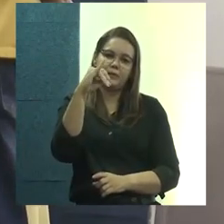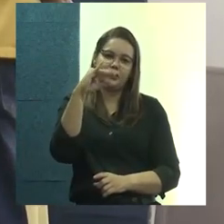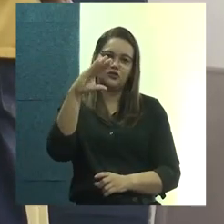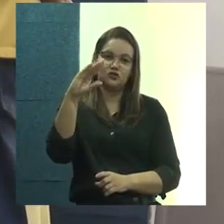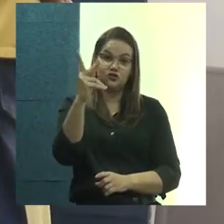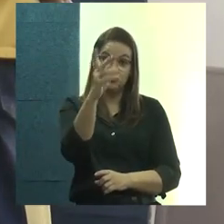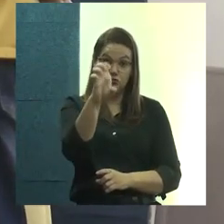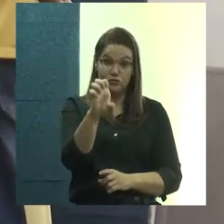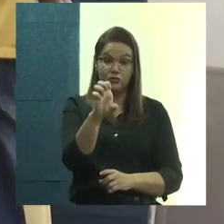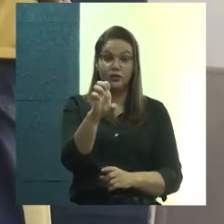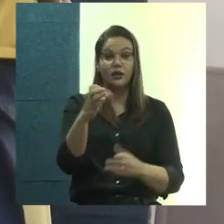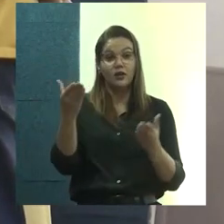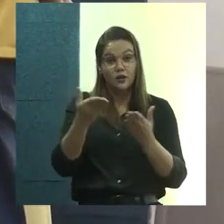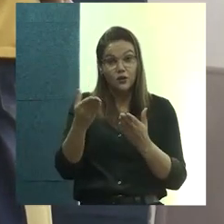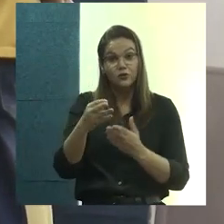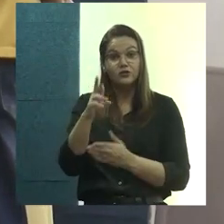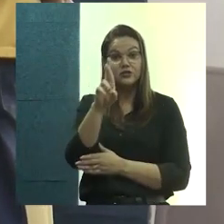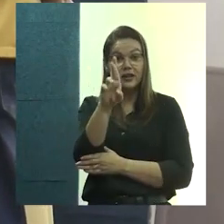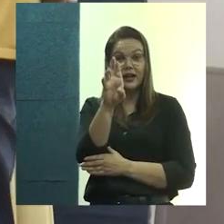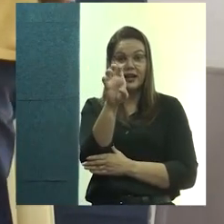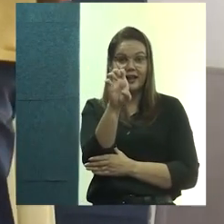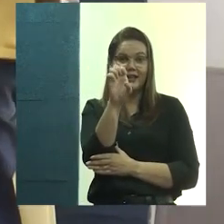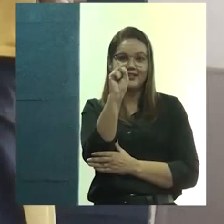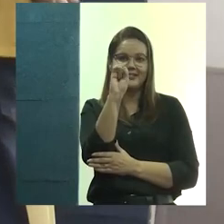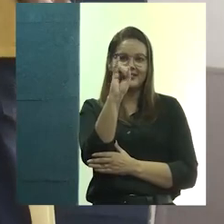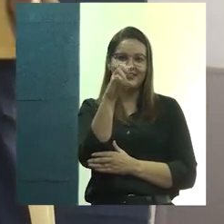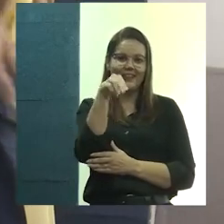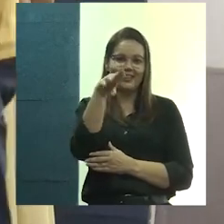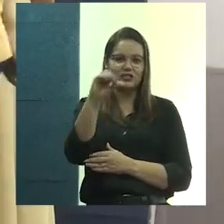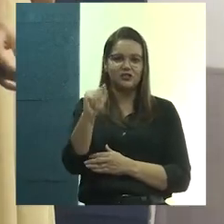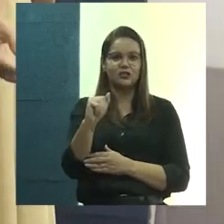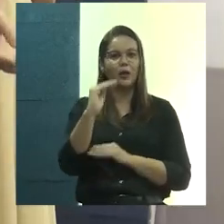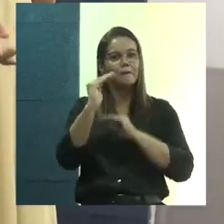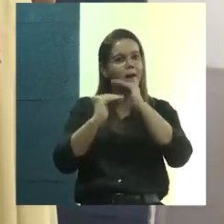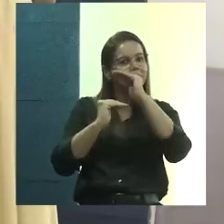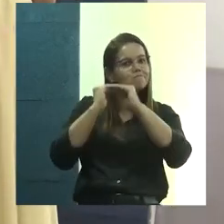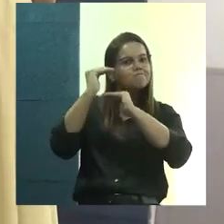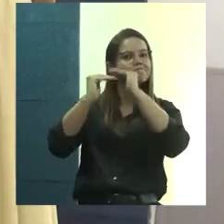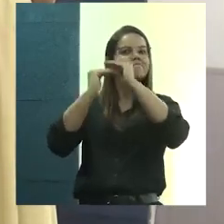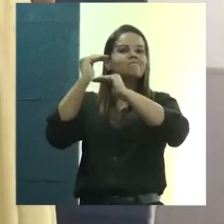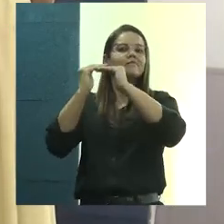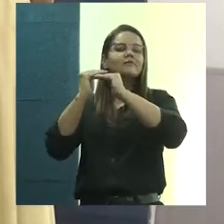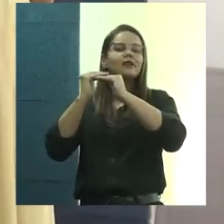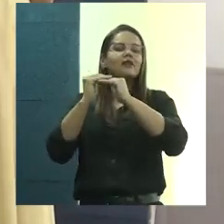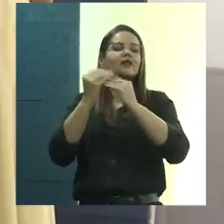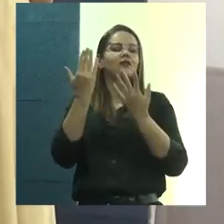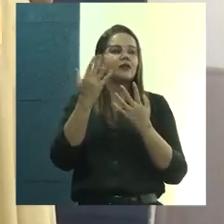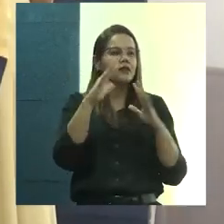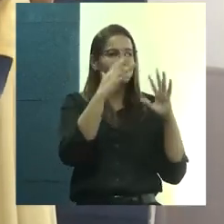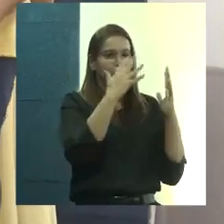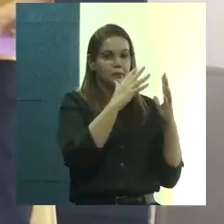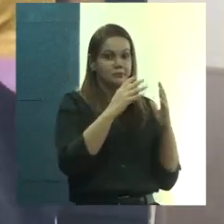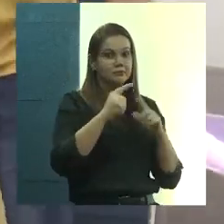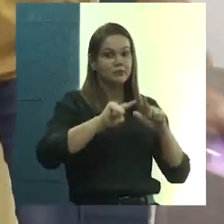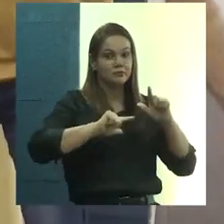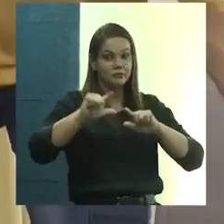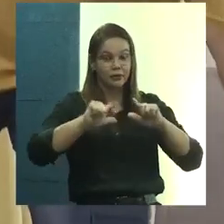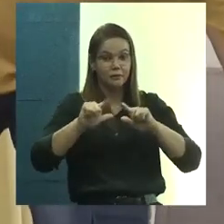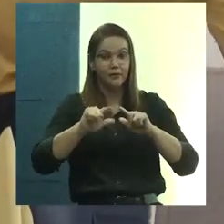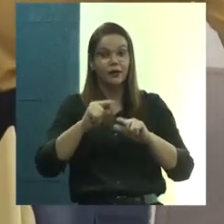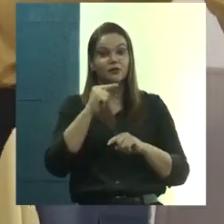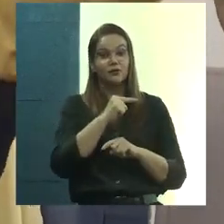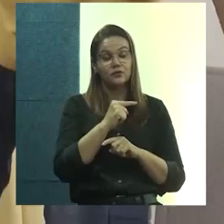mais um passo que está dando. Então, queria muito reconhecer o seu trabalho, Márcio, porque acho que você é muito importante aqui no Estado.